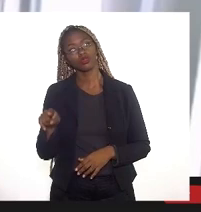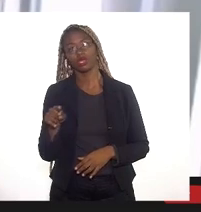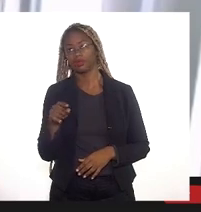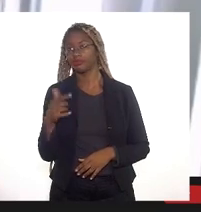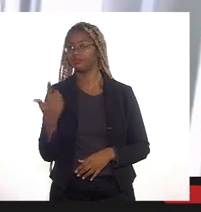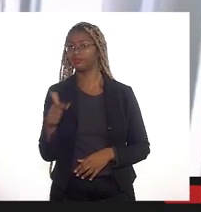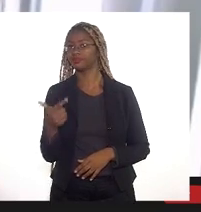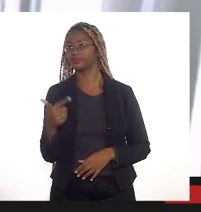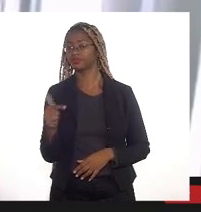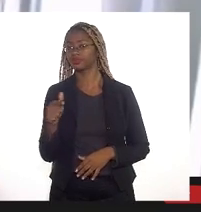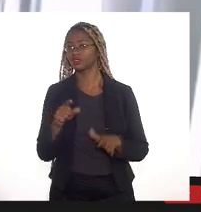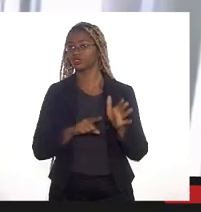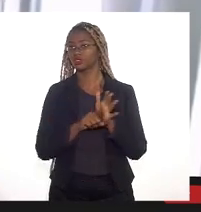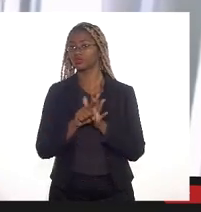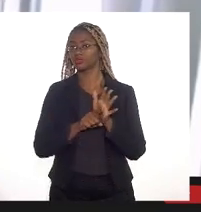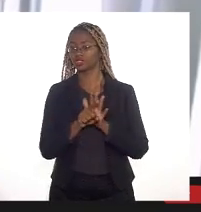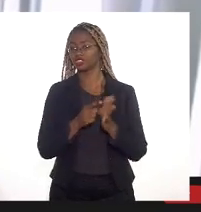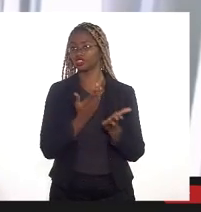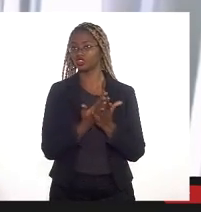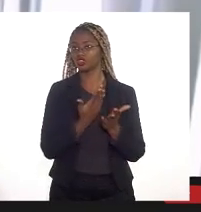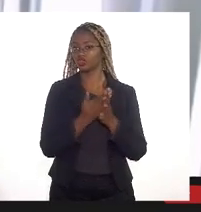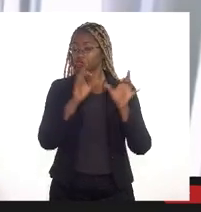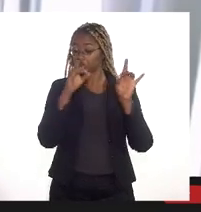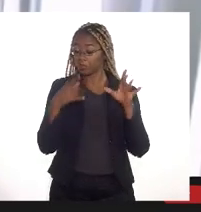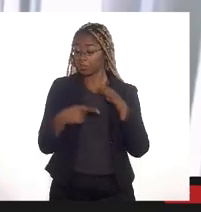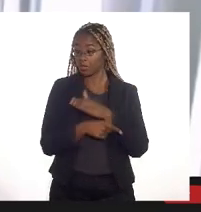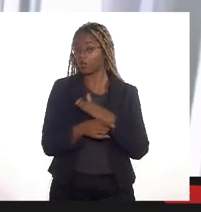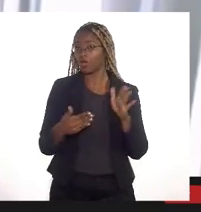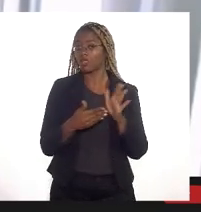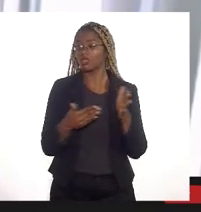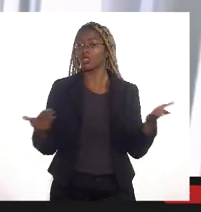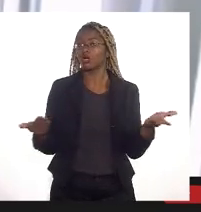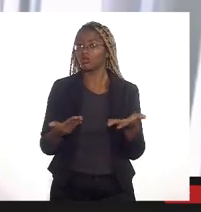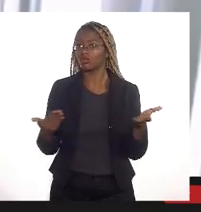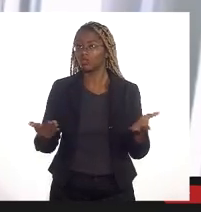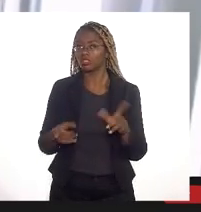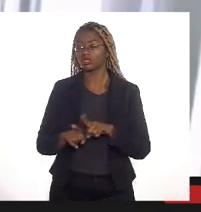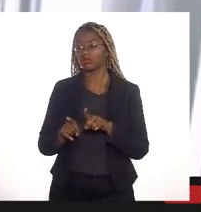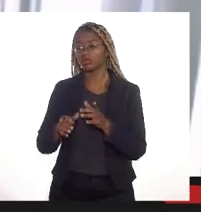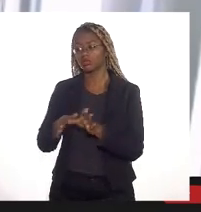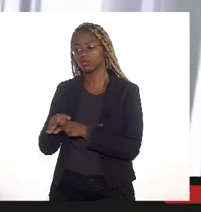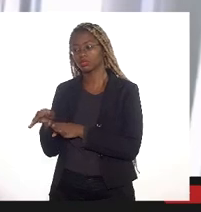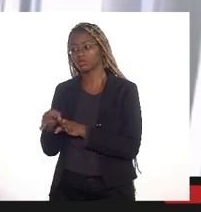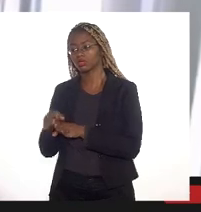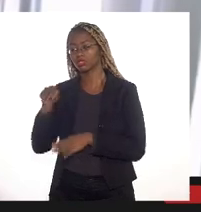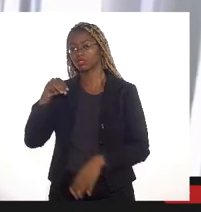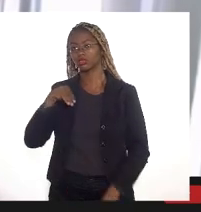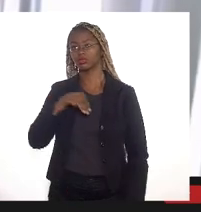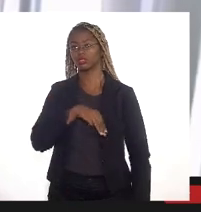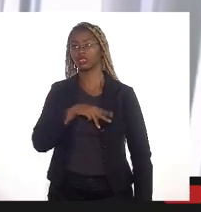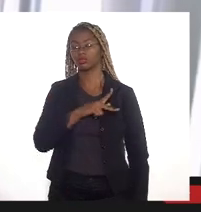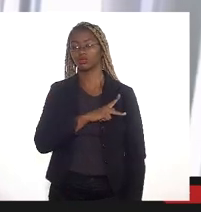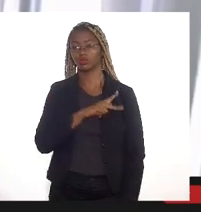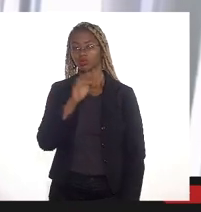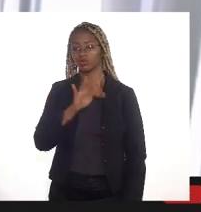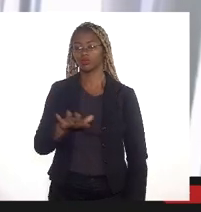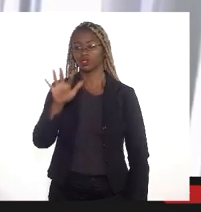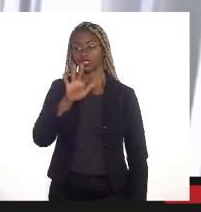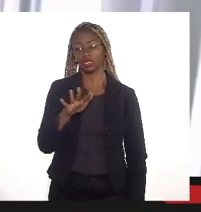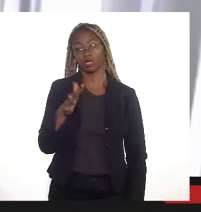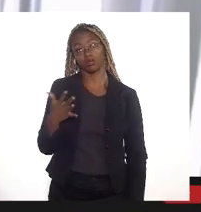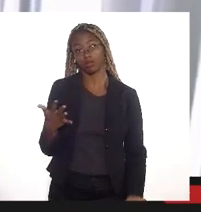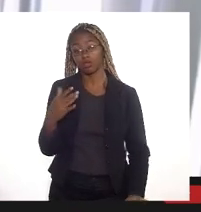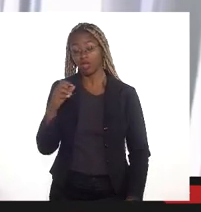inexistência de estudos especializados até então diante da própria recomendação do Ministério Público Federal se não seria importante